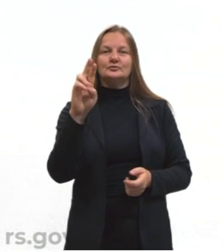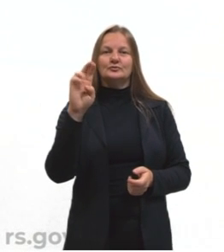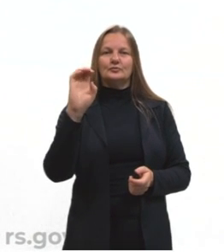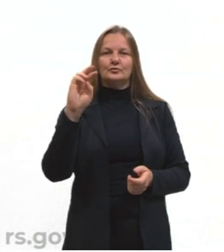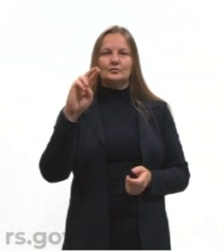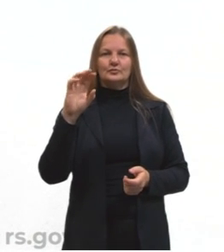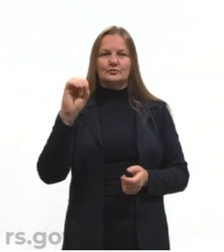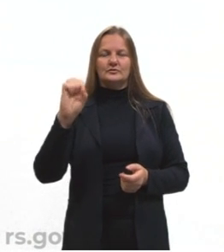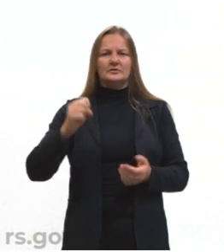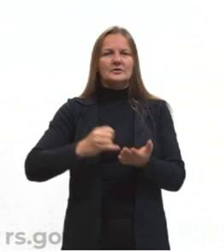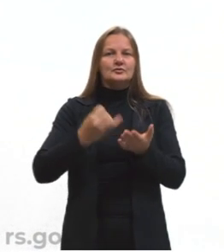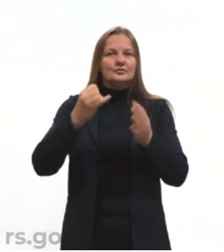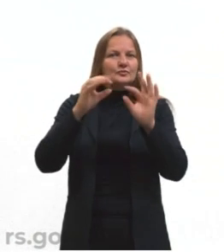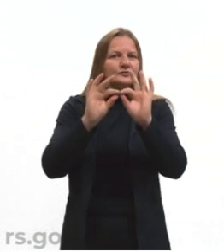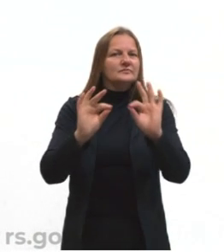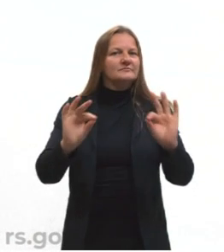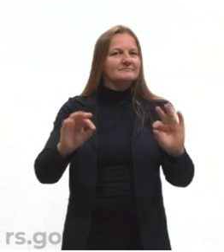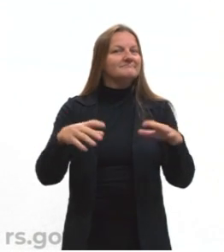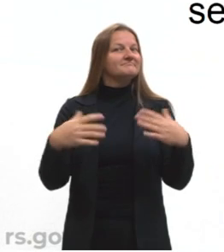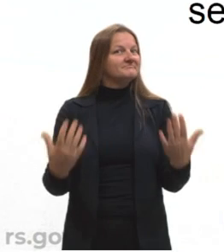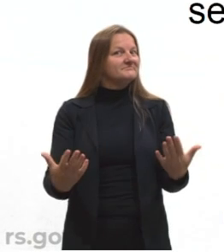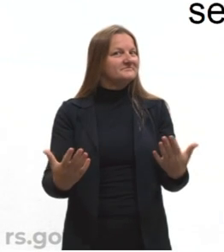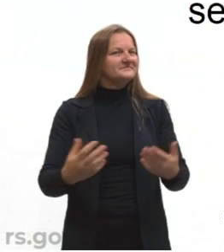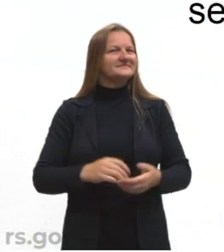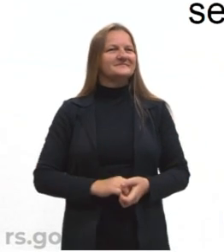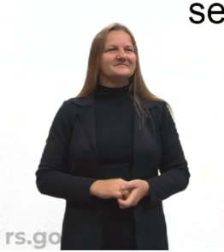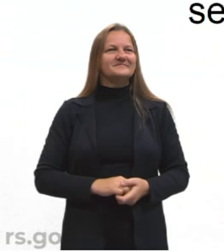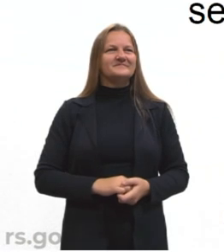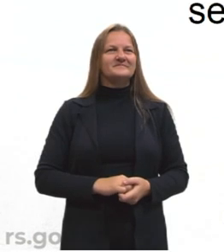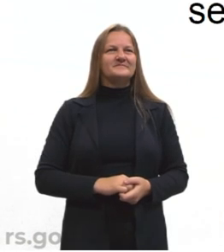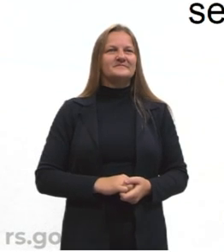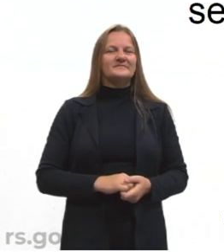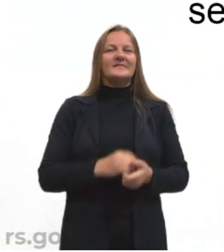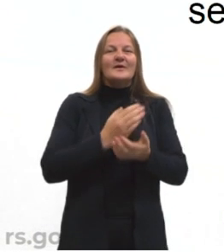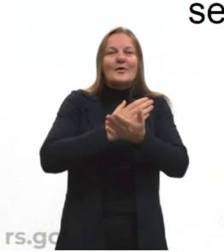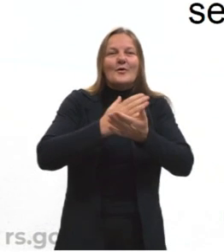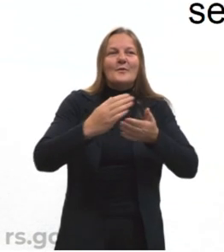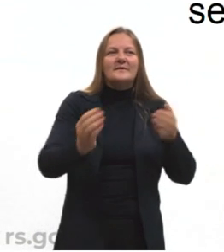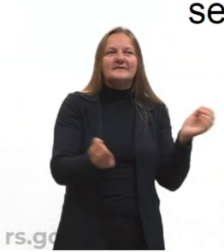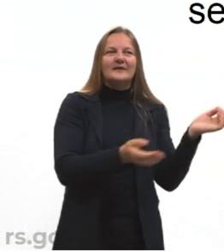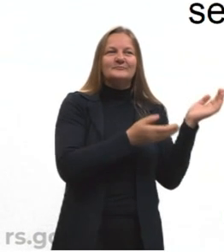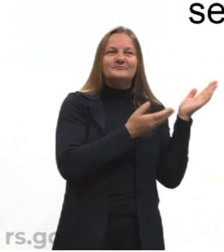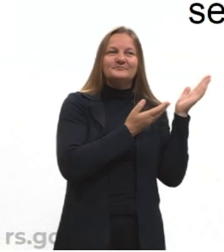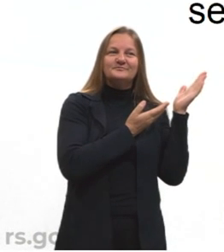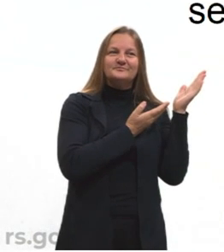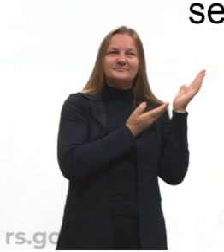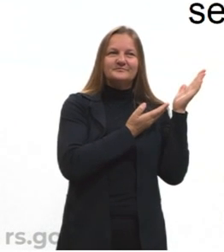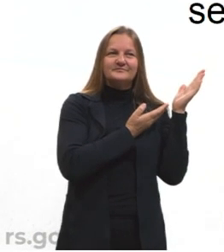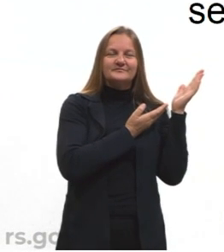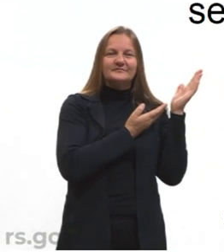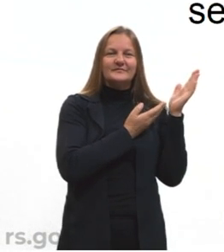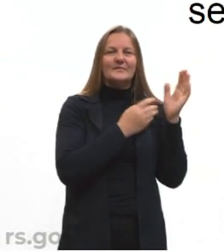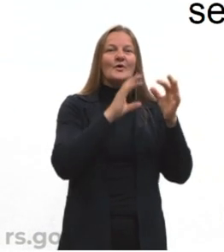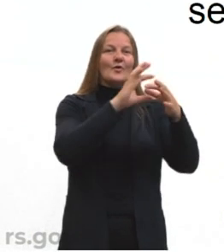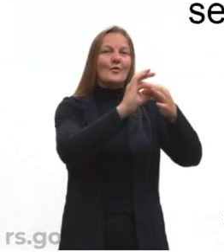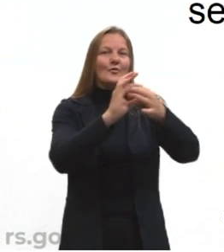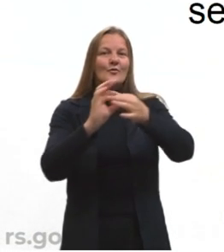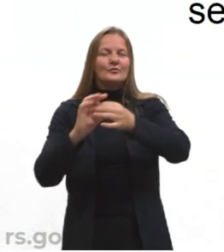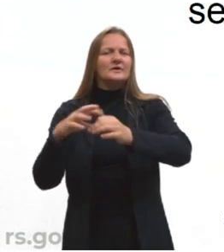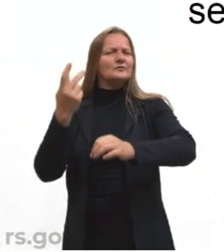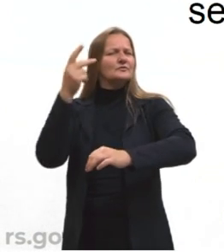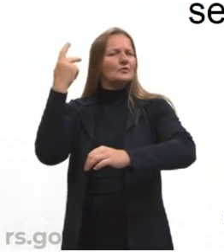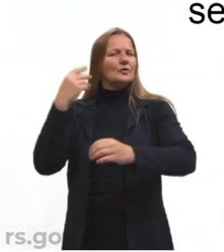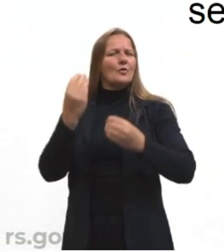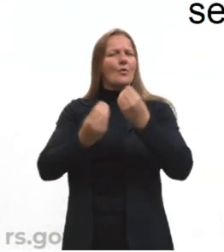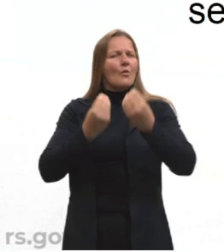fato os juros são simples. Para darmos início a nossa aula, eu trouxe o contexto histórico ali,